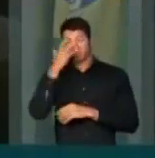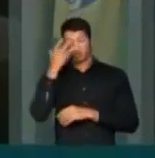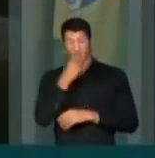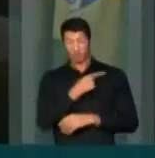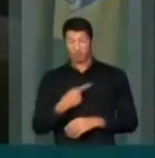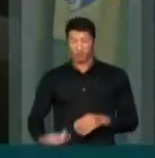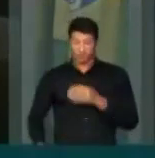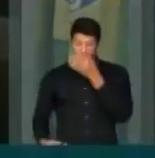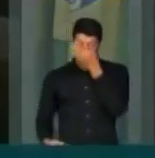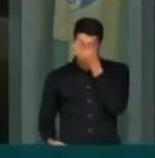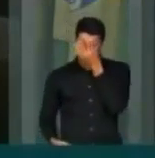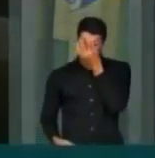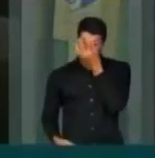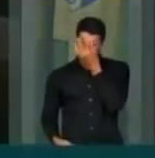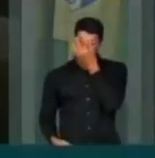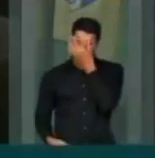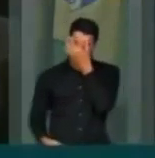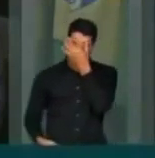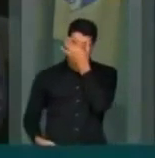presidente.